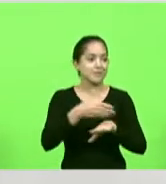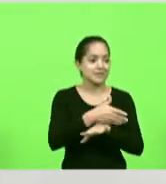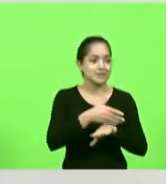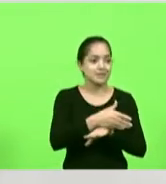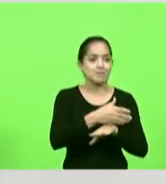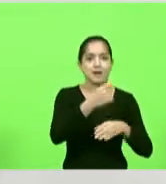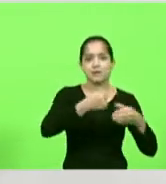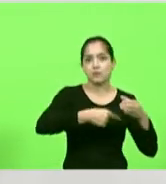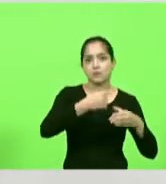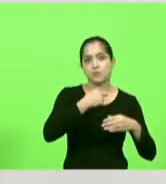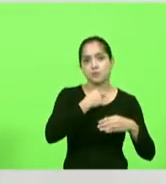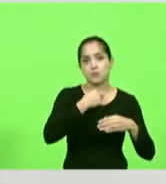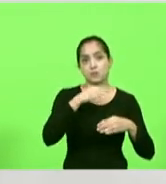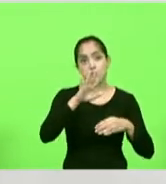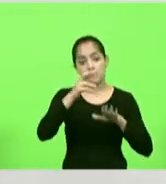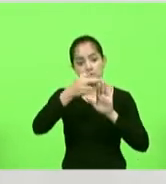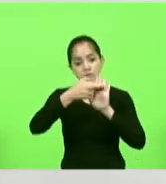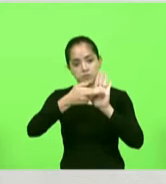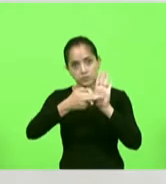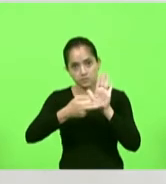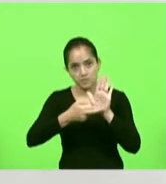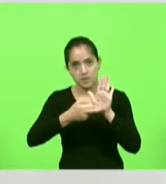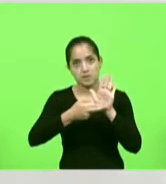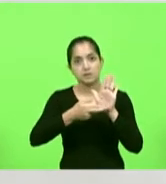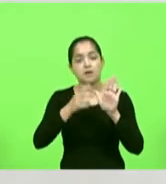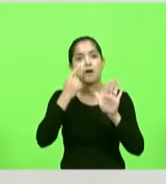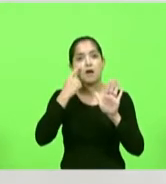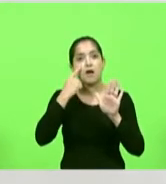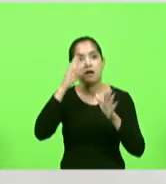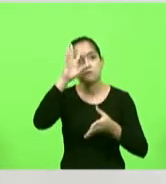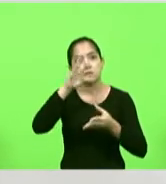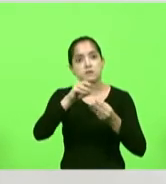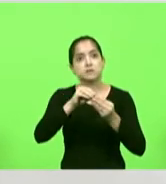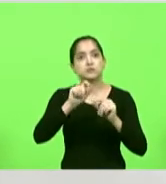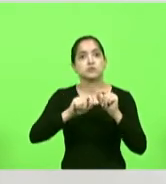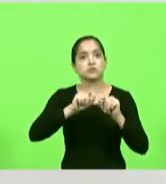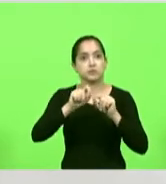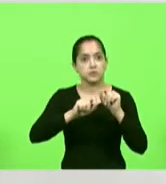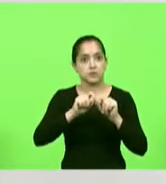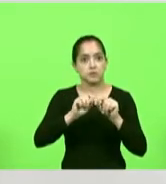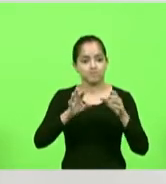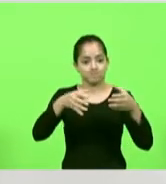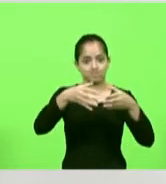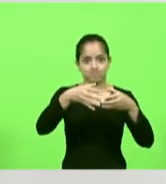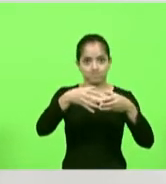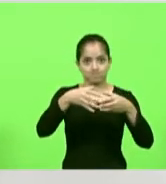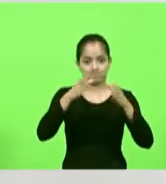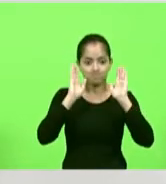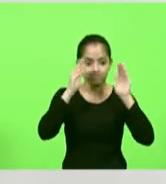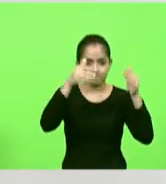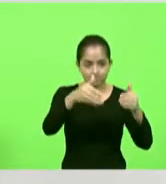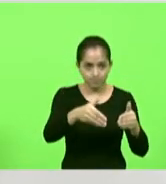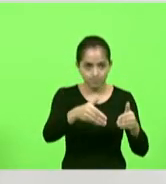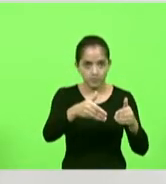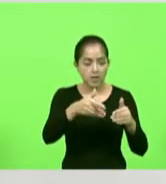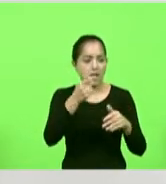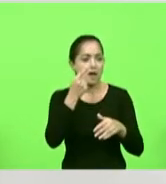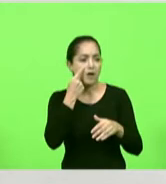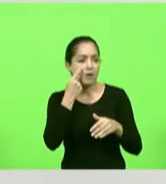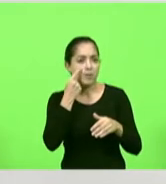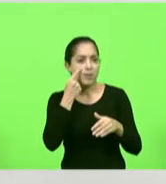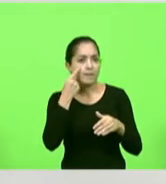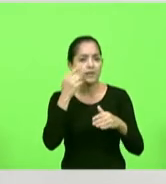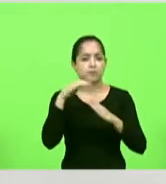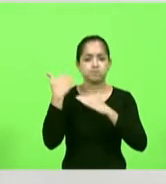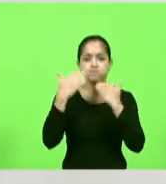vendo o regimento da Casa, nós chegamos ao ponto que vamos fazer uma frente parlamentar de acompanhamento das